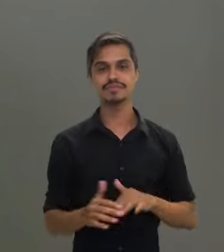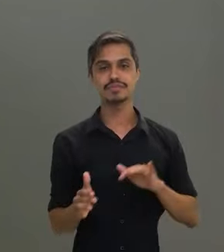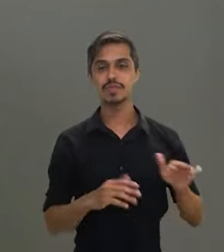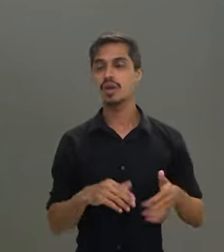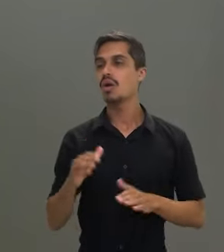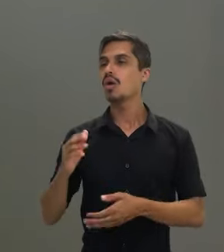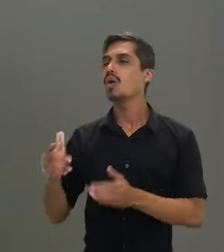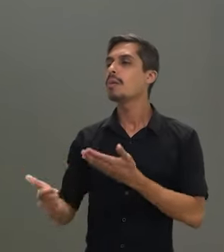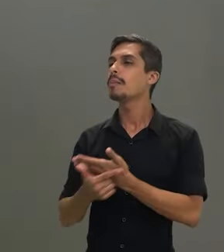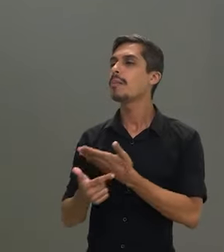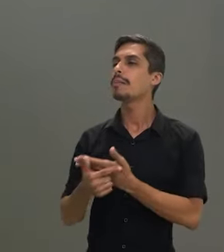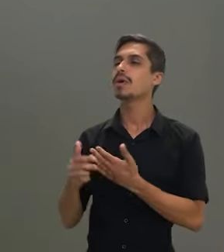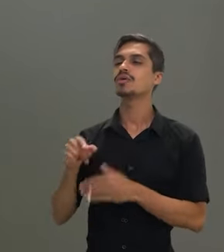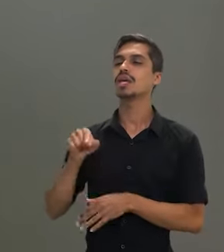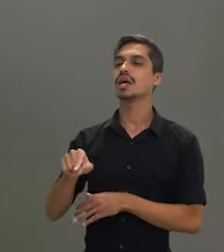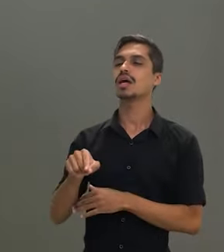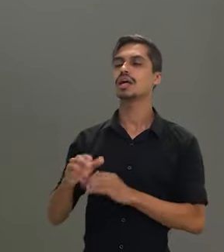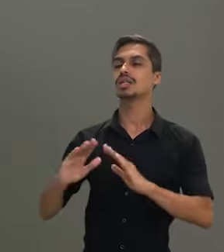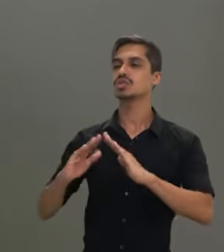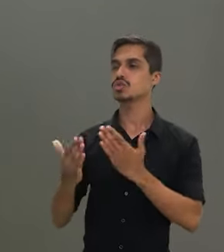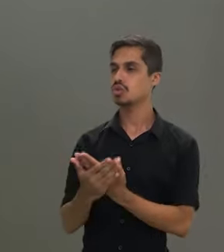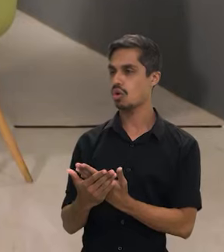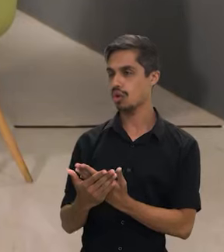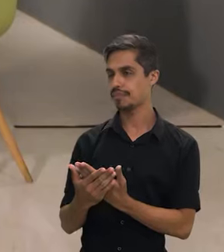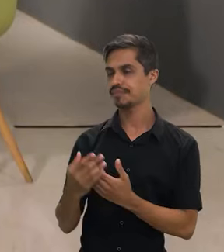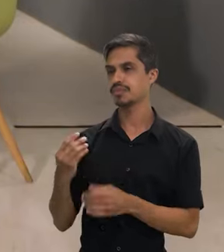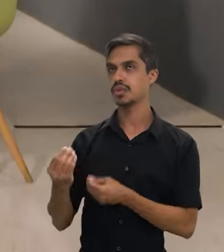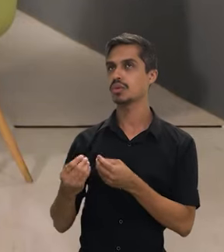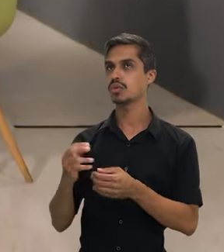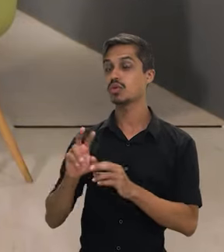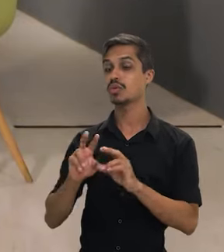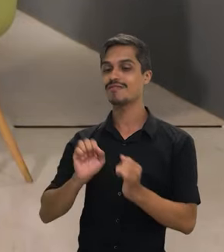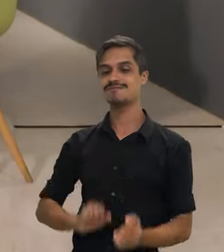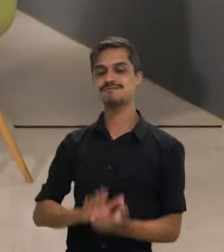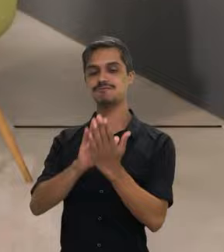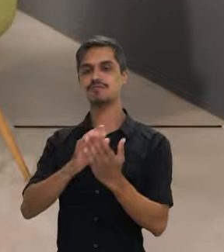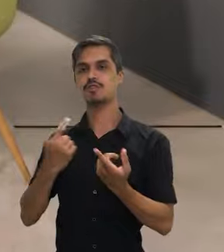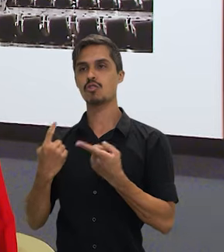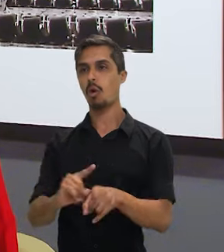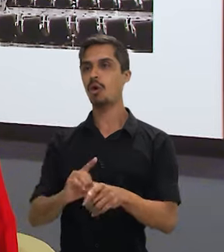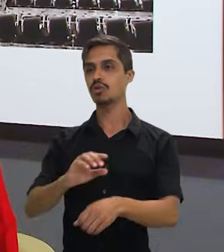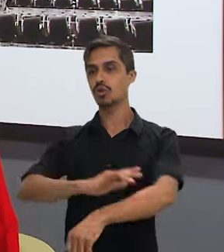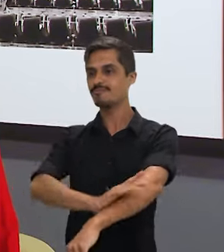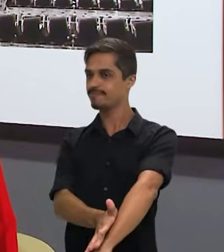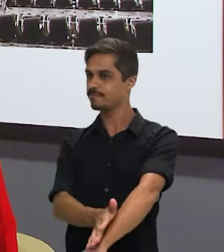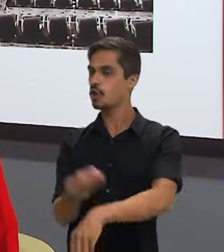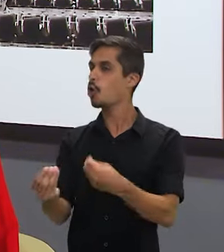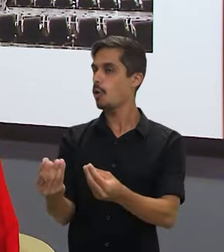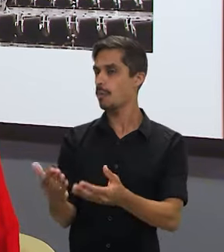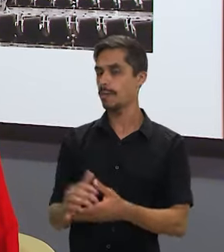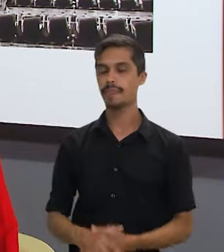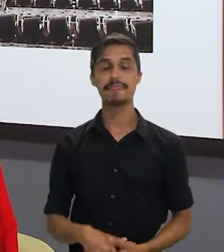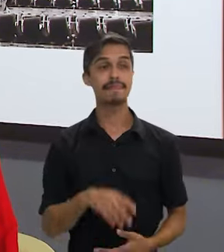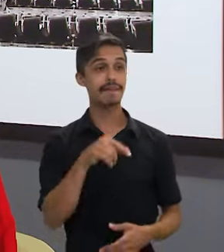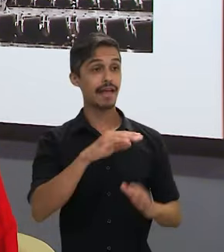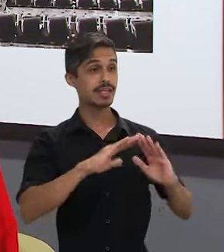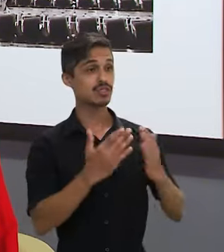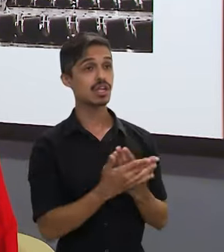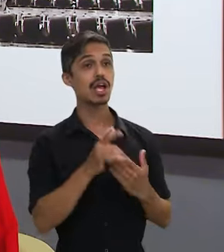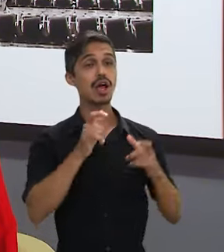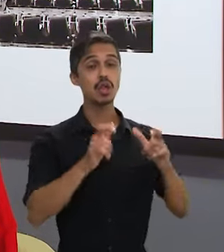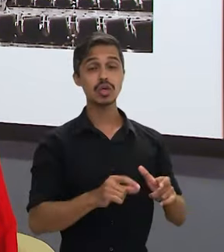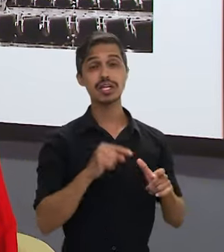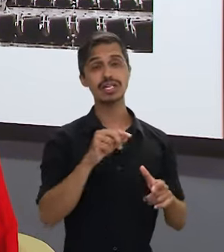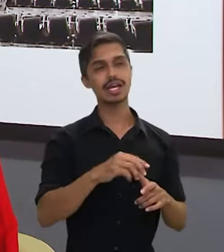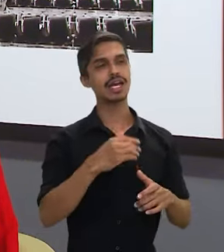da escola no sentido de combater mesmo o preconceito racial? A escola é um lugar onde a criança começa a